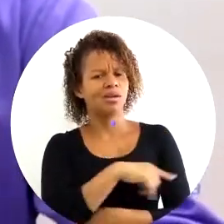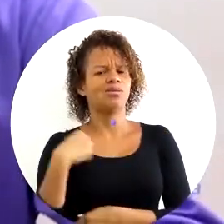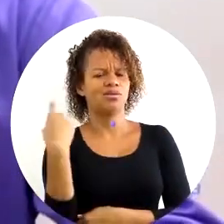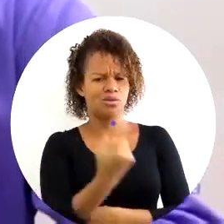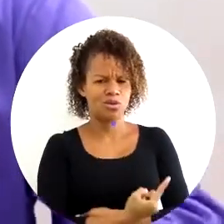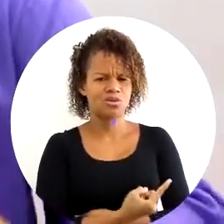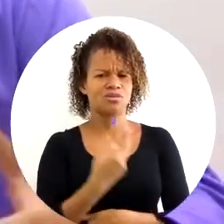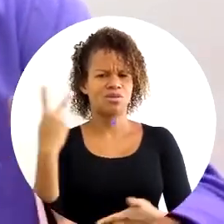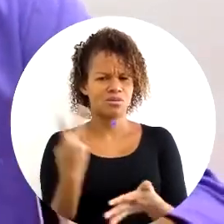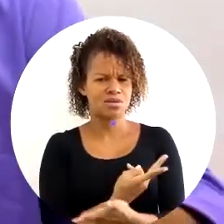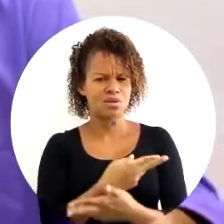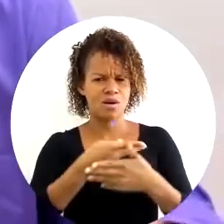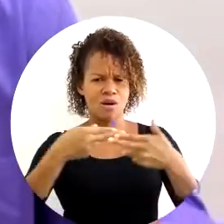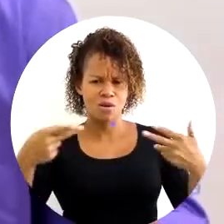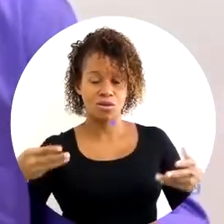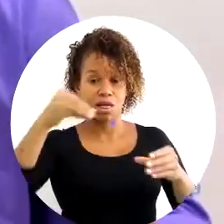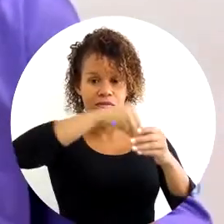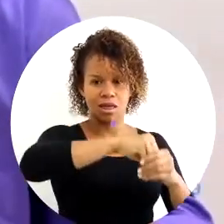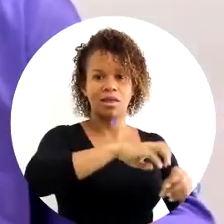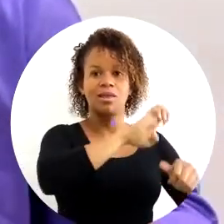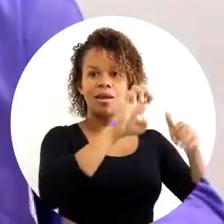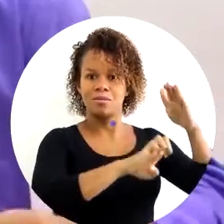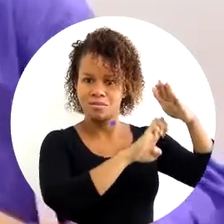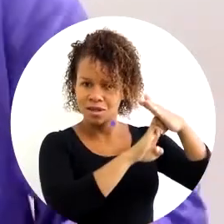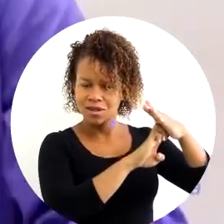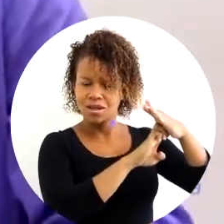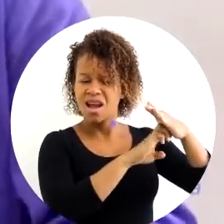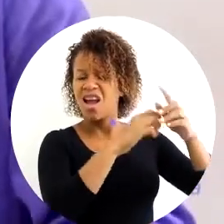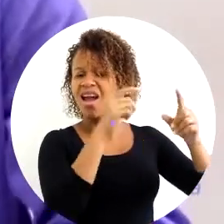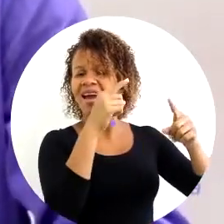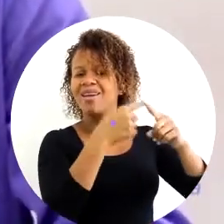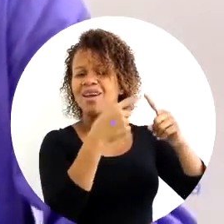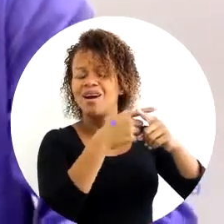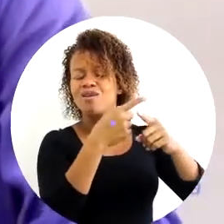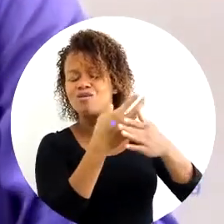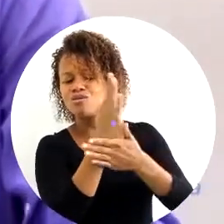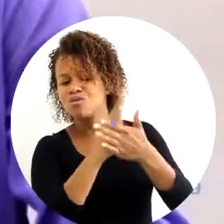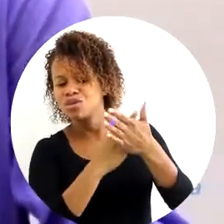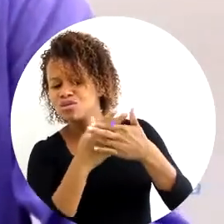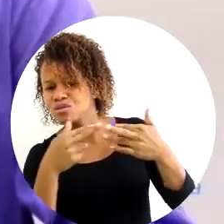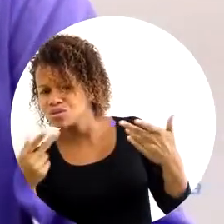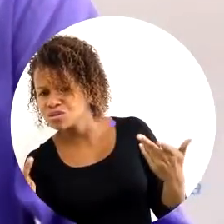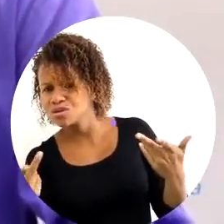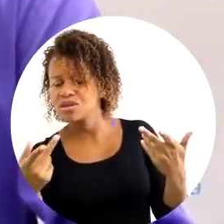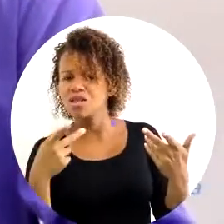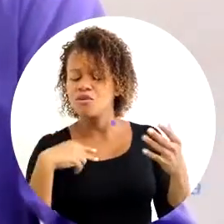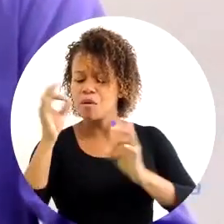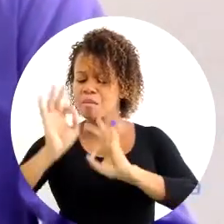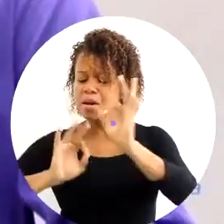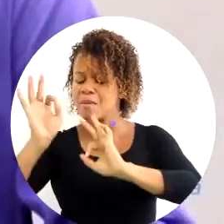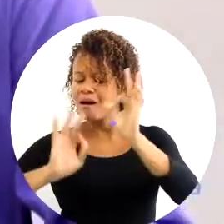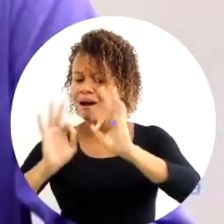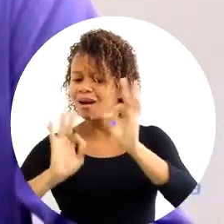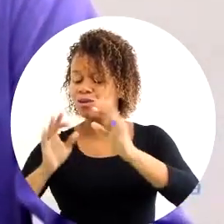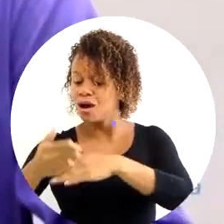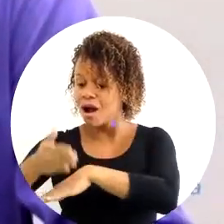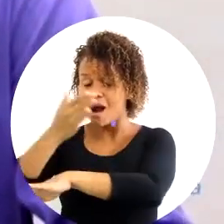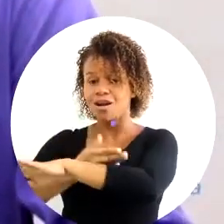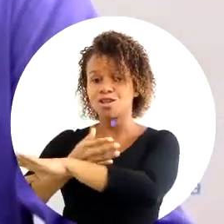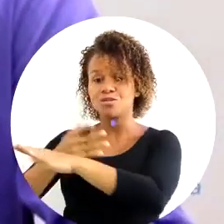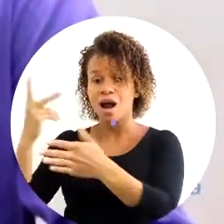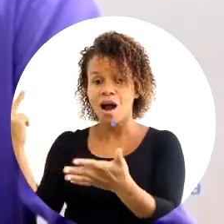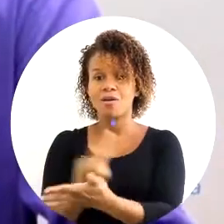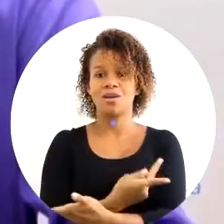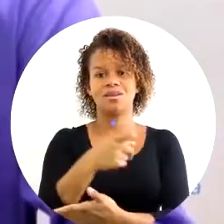dificuldade nossa de realizar qualquer tarefa nas empresas é a de que, muitas vezes, ou algumas vezes, a gente nunca foi preparado para executar aquela